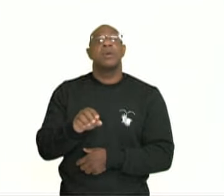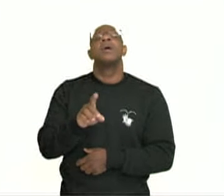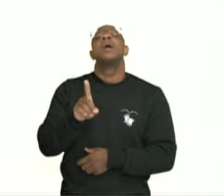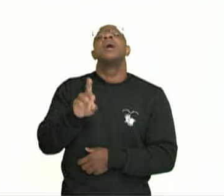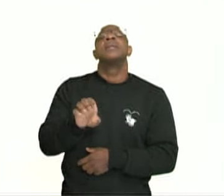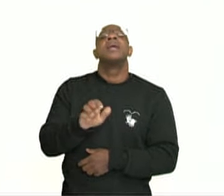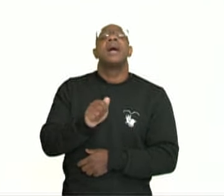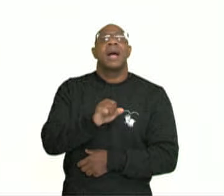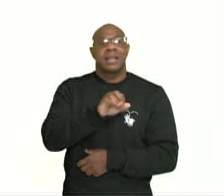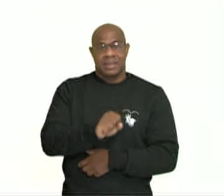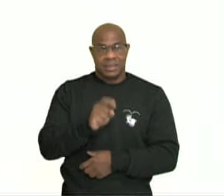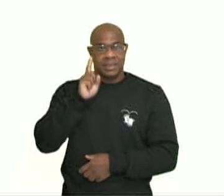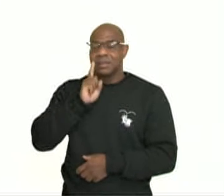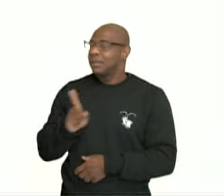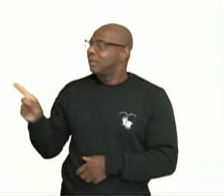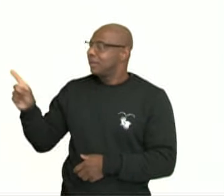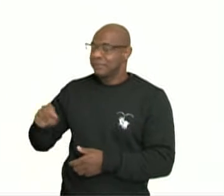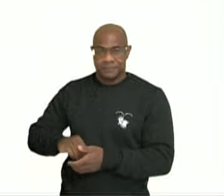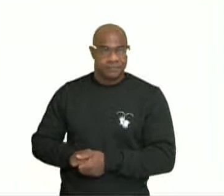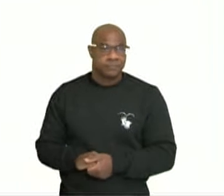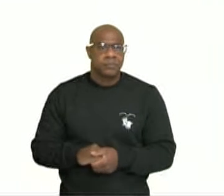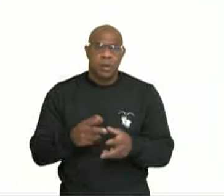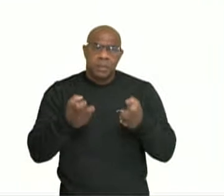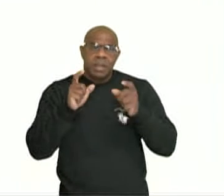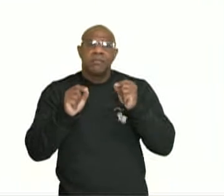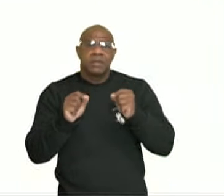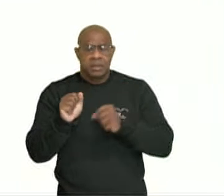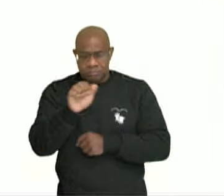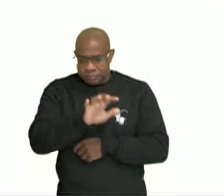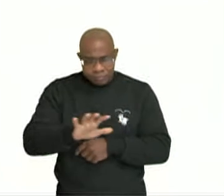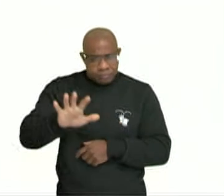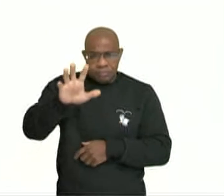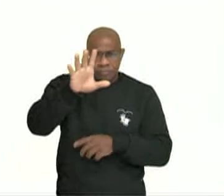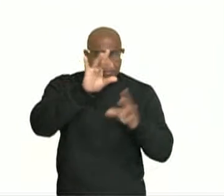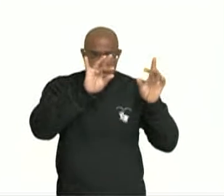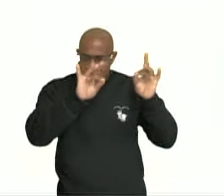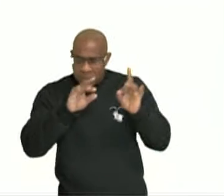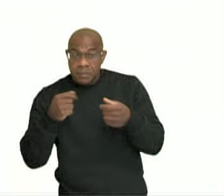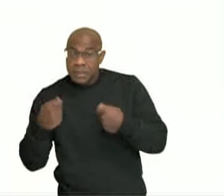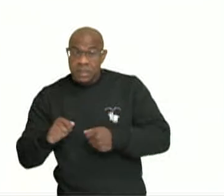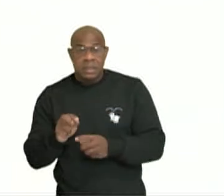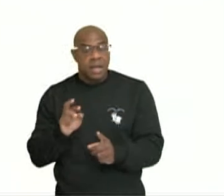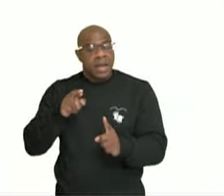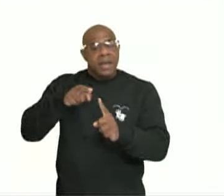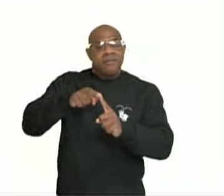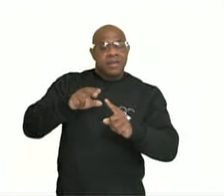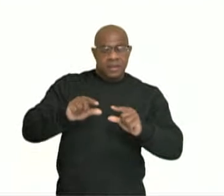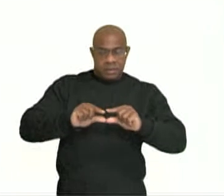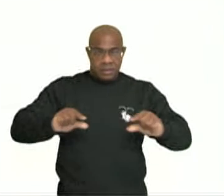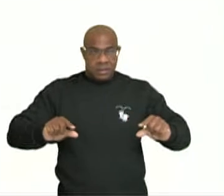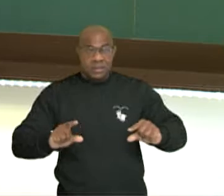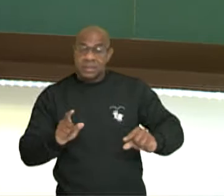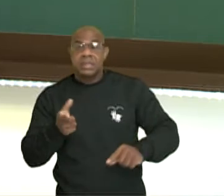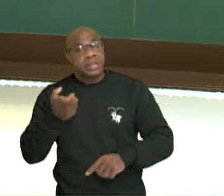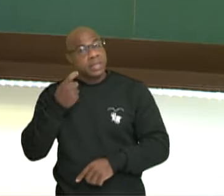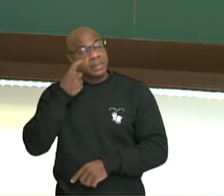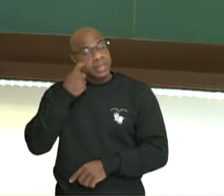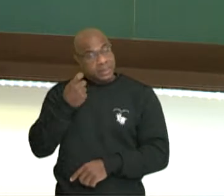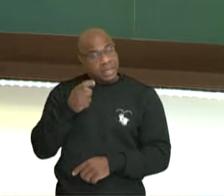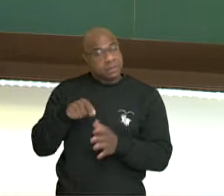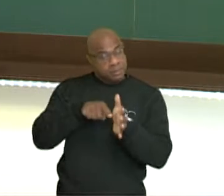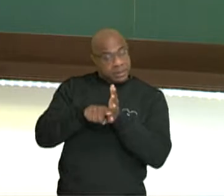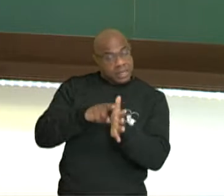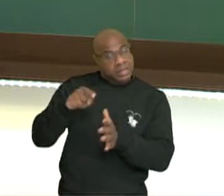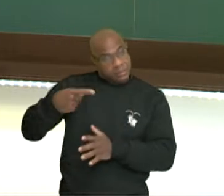é do domínio público. E o que eu observo? Tudo que eu coloco, eu tenho que pôr a referência. Se alguém se interessar em pesquisar,